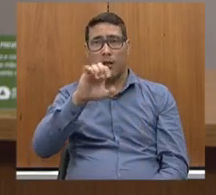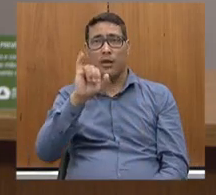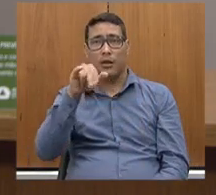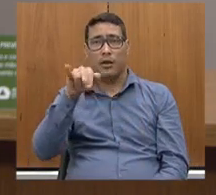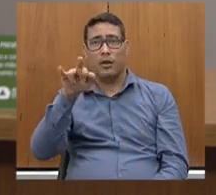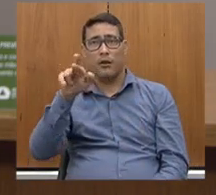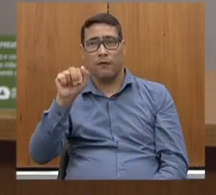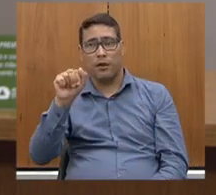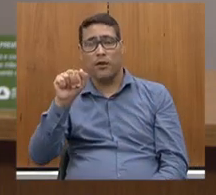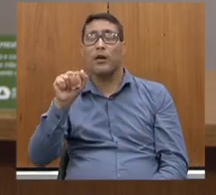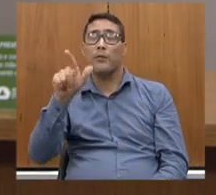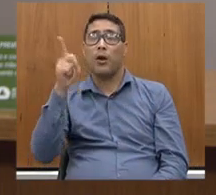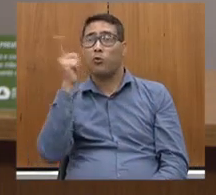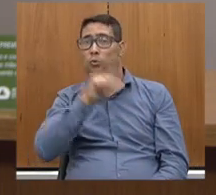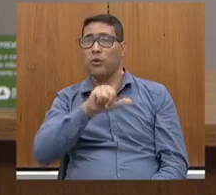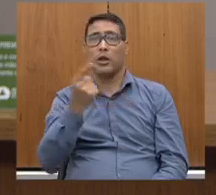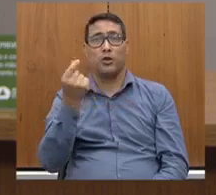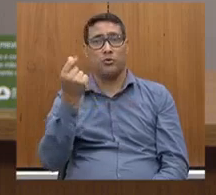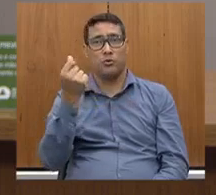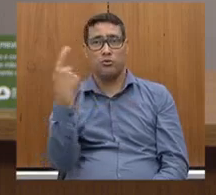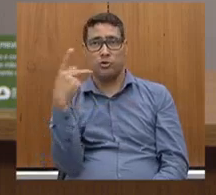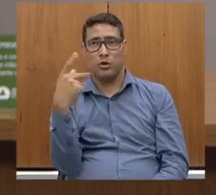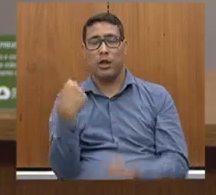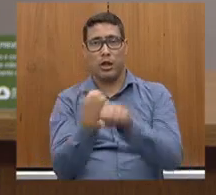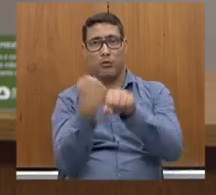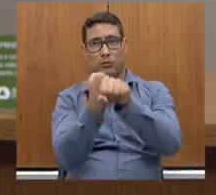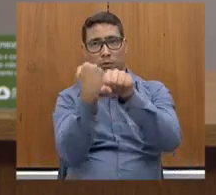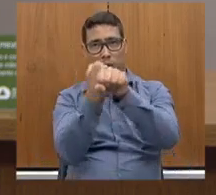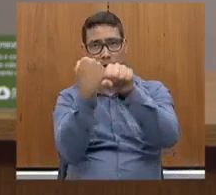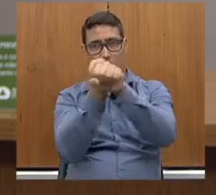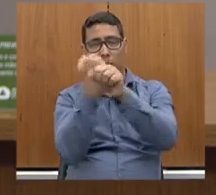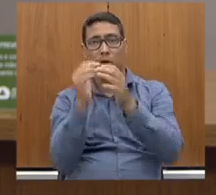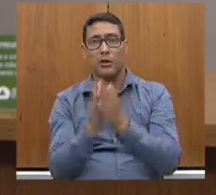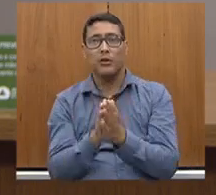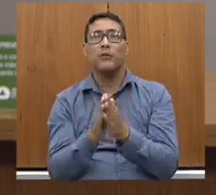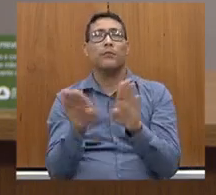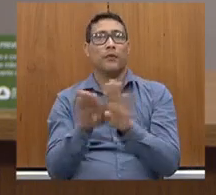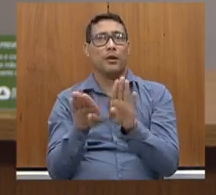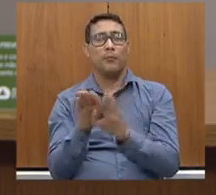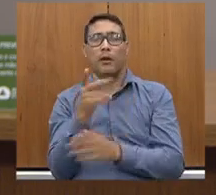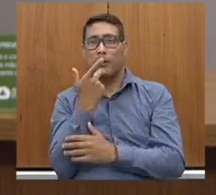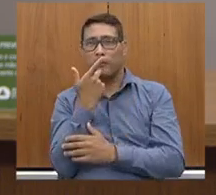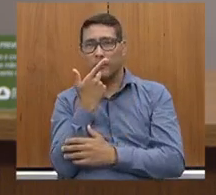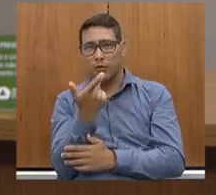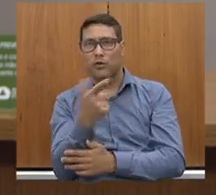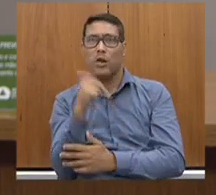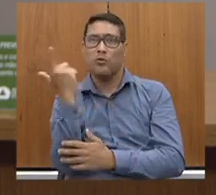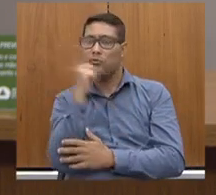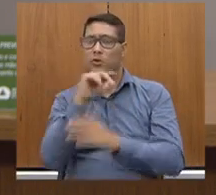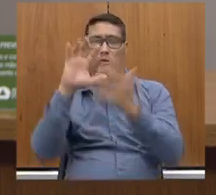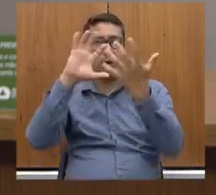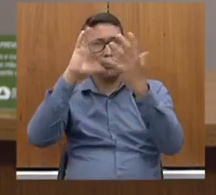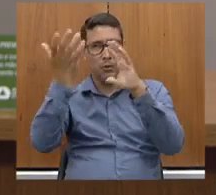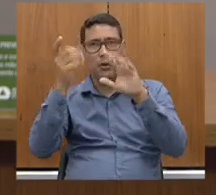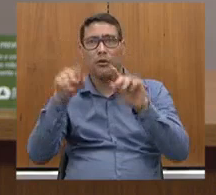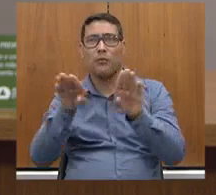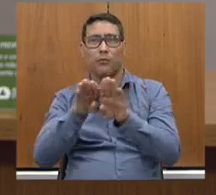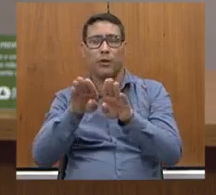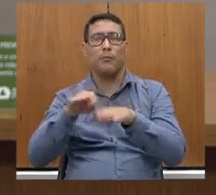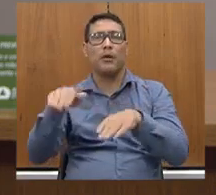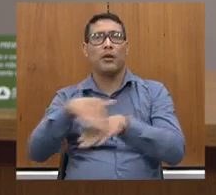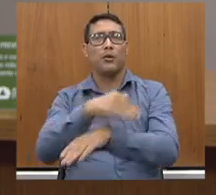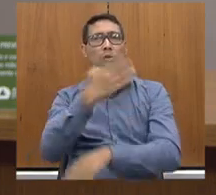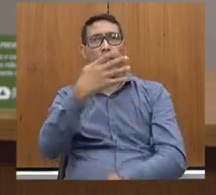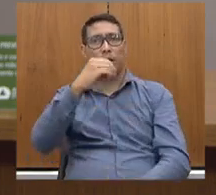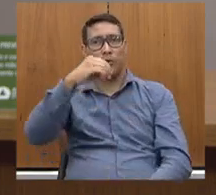dinheiro dessa obra. Não poderia deixar de falar, em nome da região, da recuperação da 409, 105,